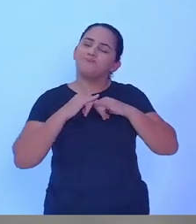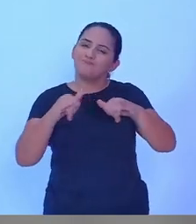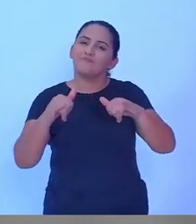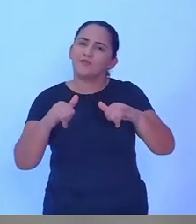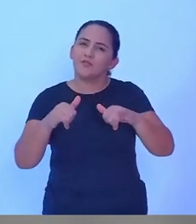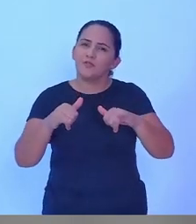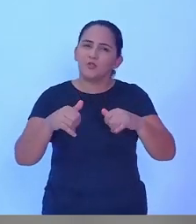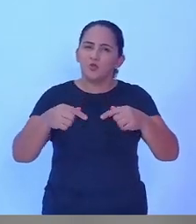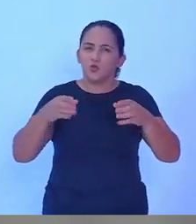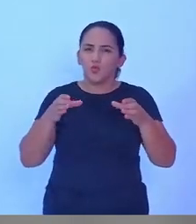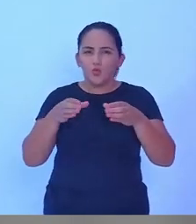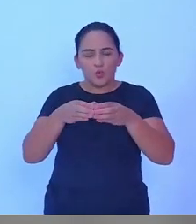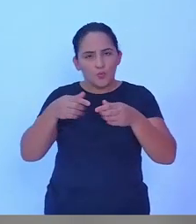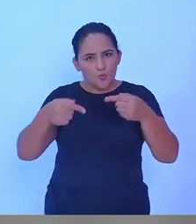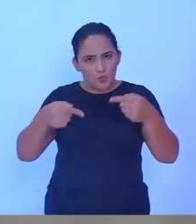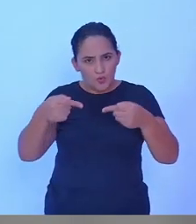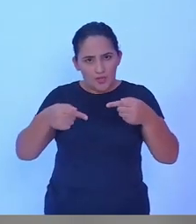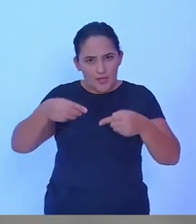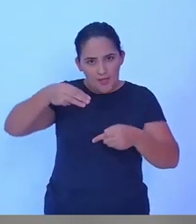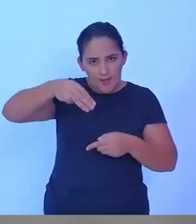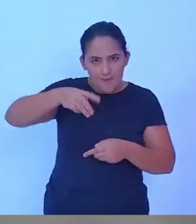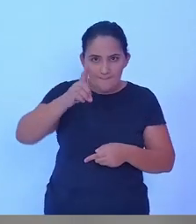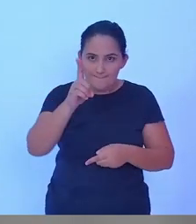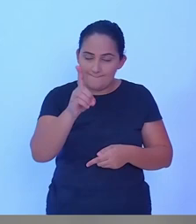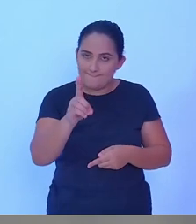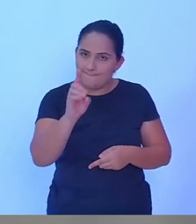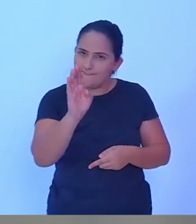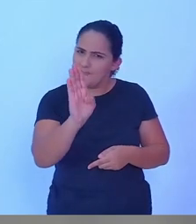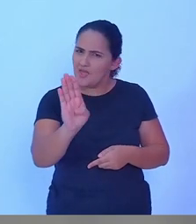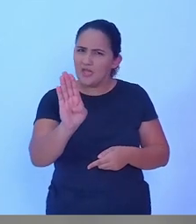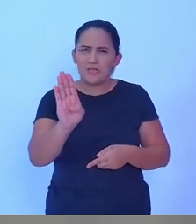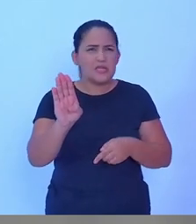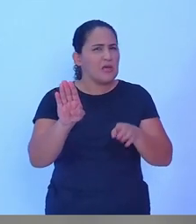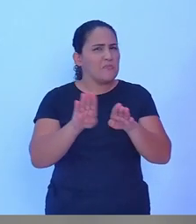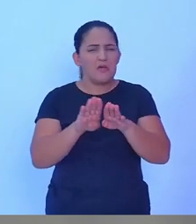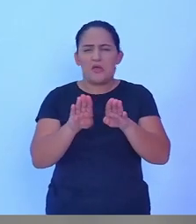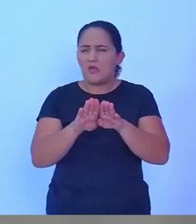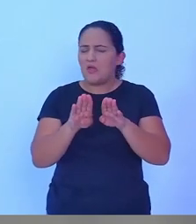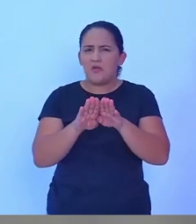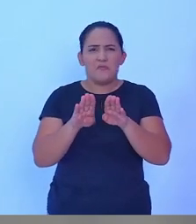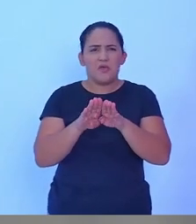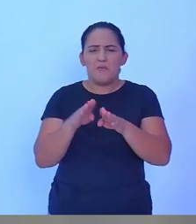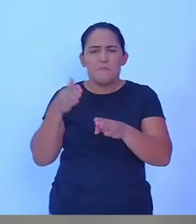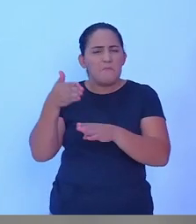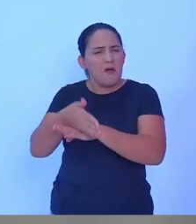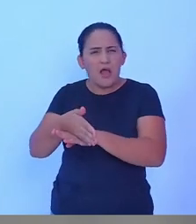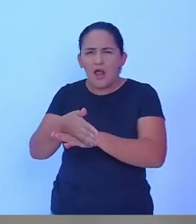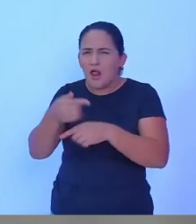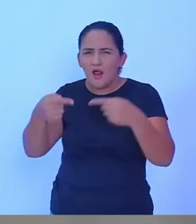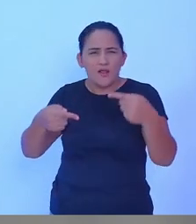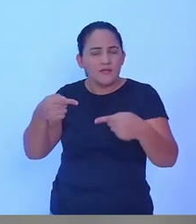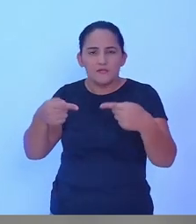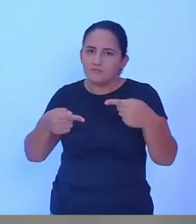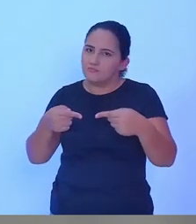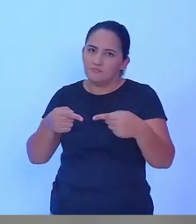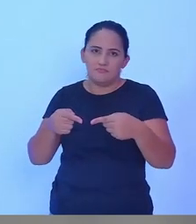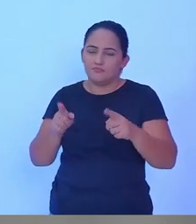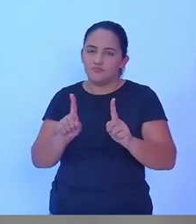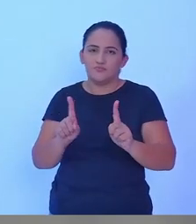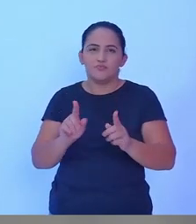o MDB não participaria do debate. Em breves palavras,